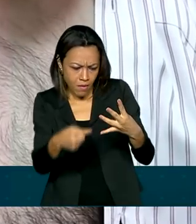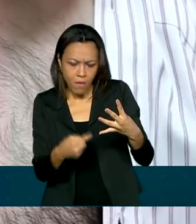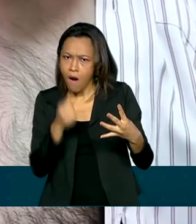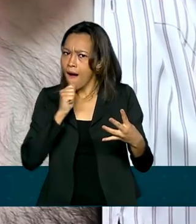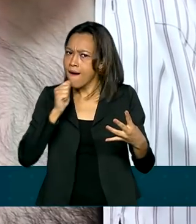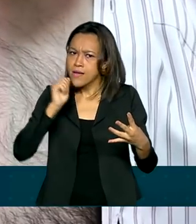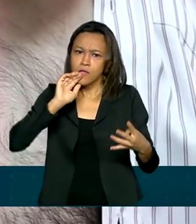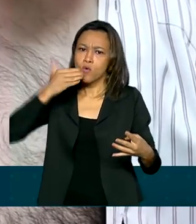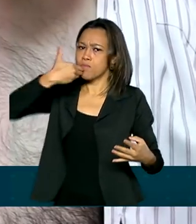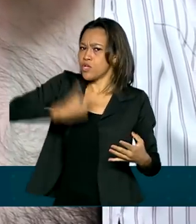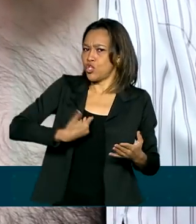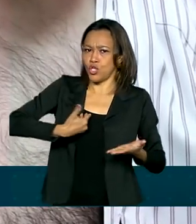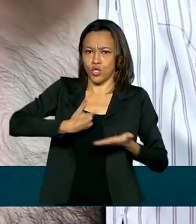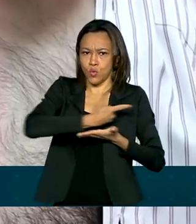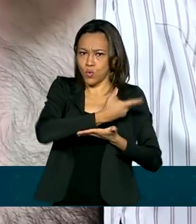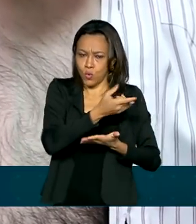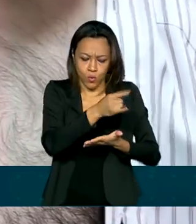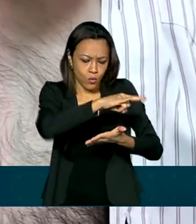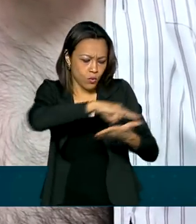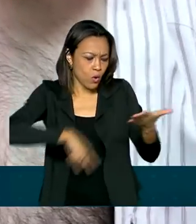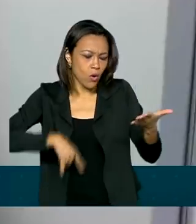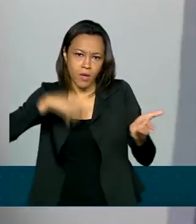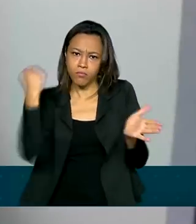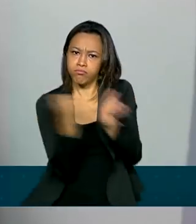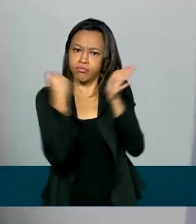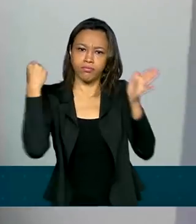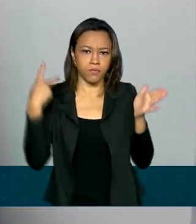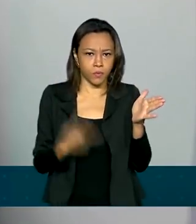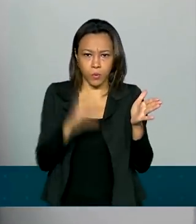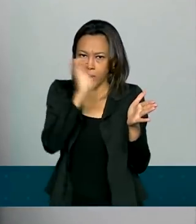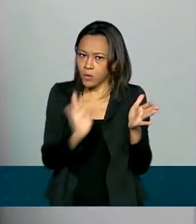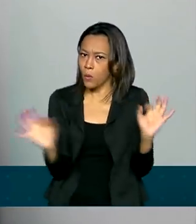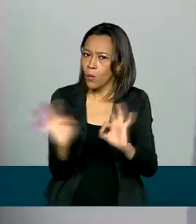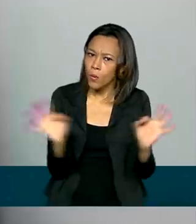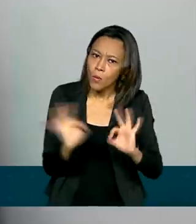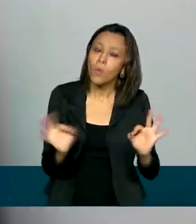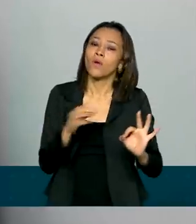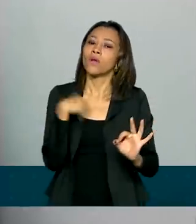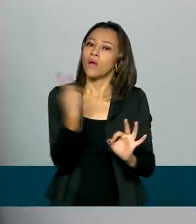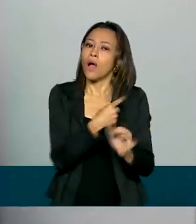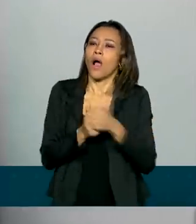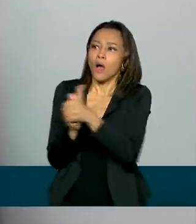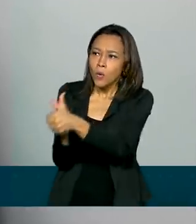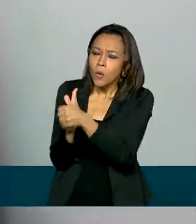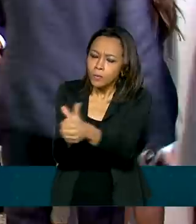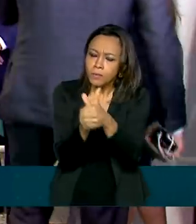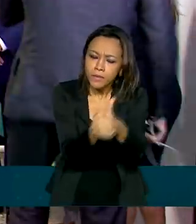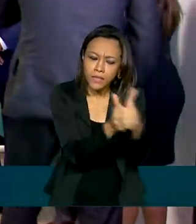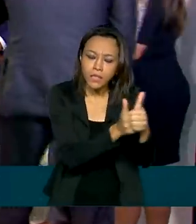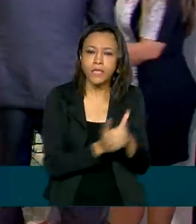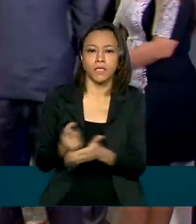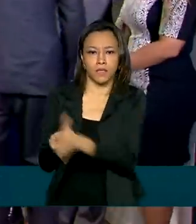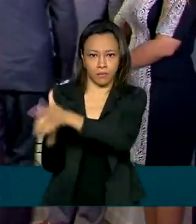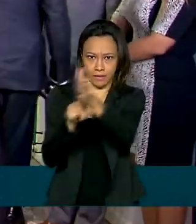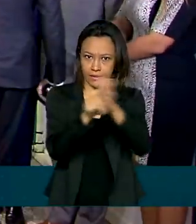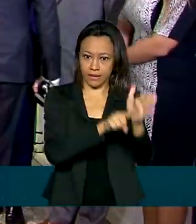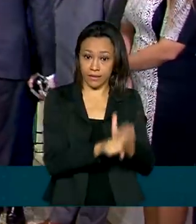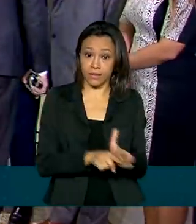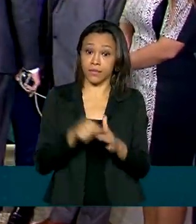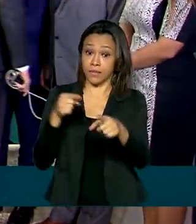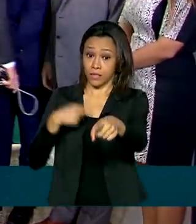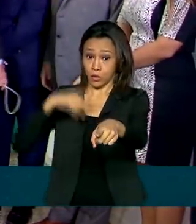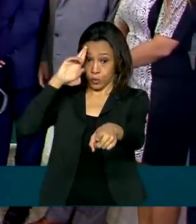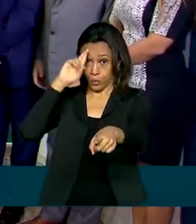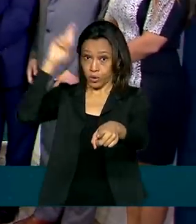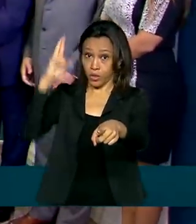solicitou registro da vacina. E a agência acompanha informações e dados sobre todos os estudos. O diretor reiterou